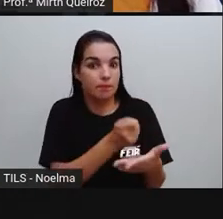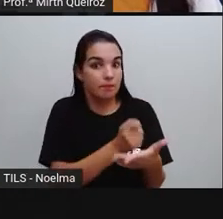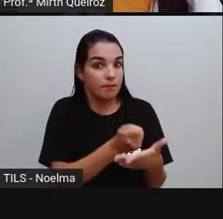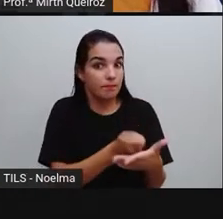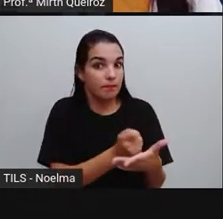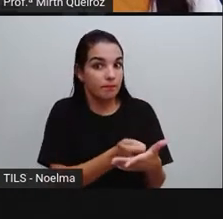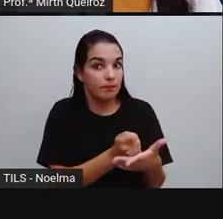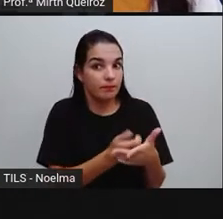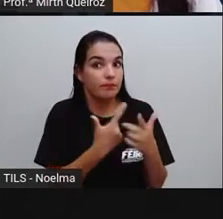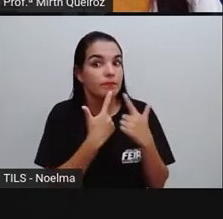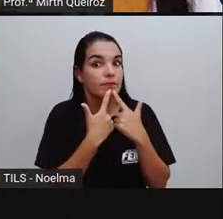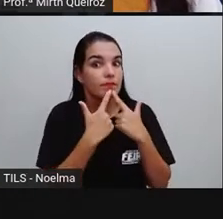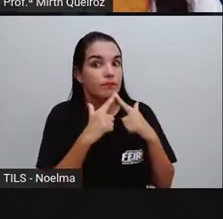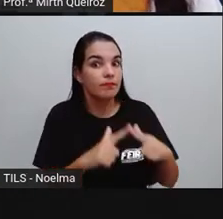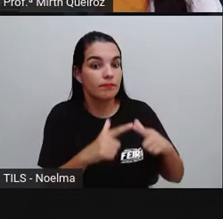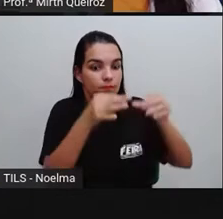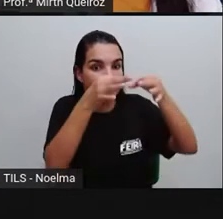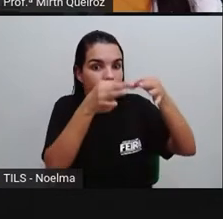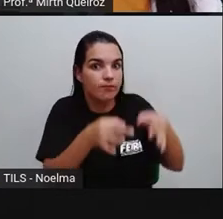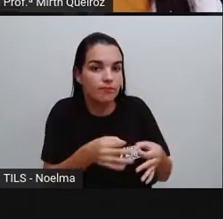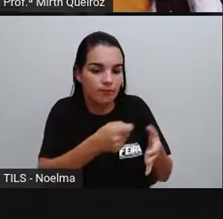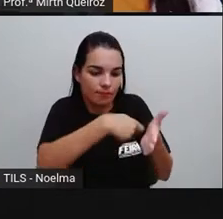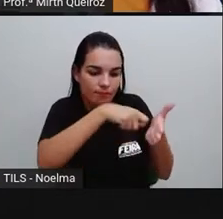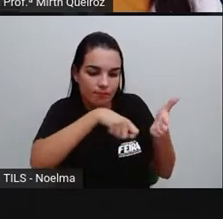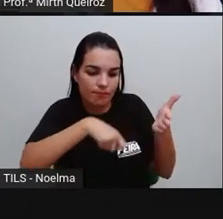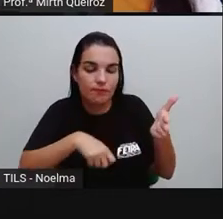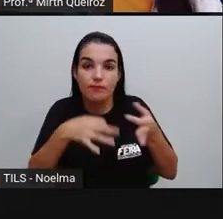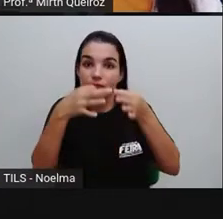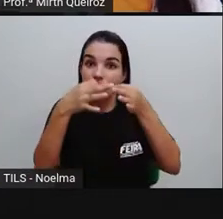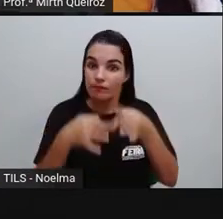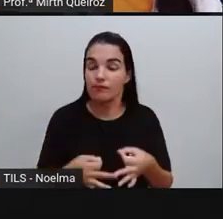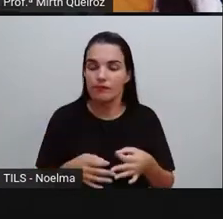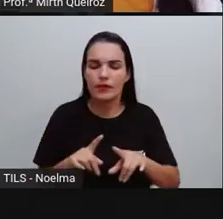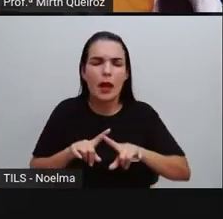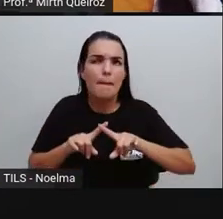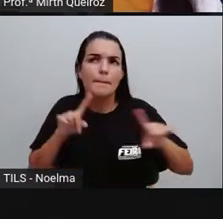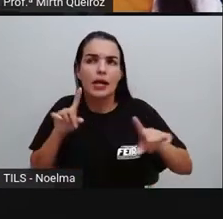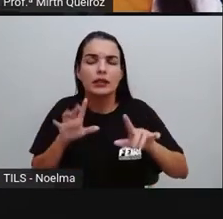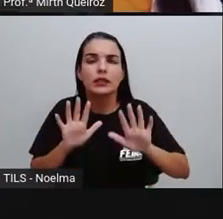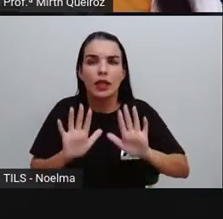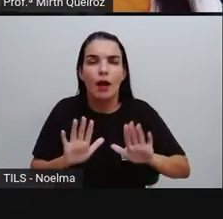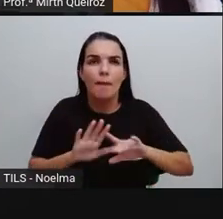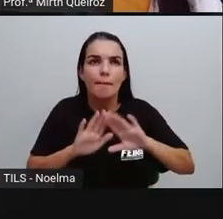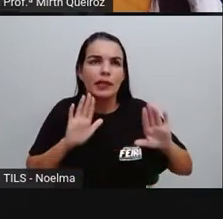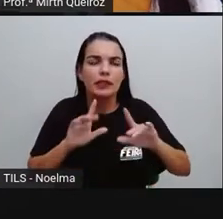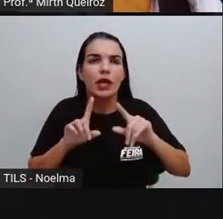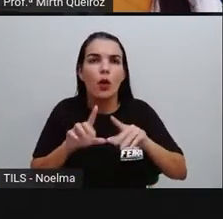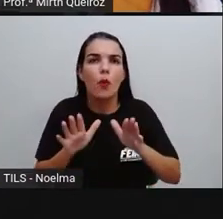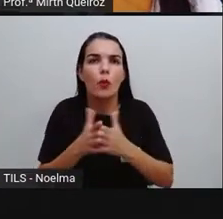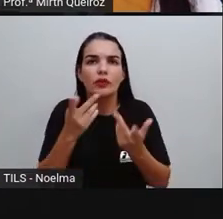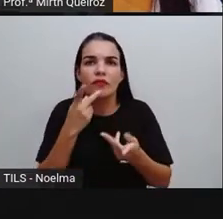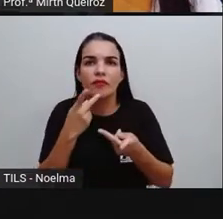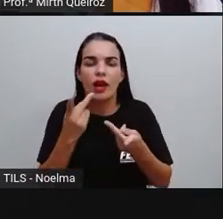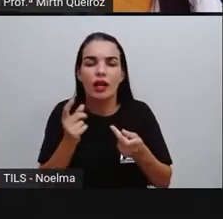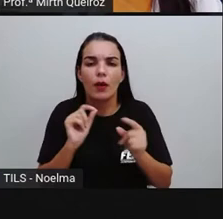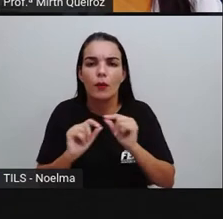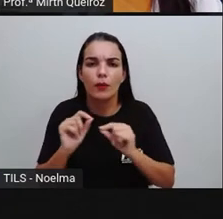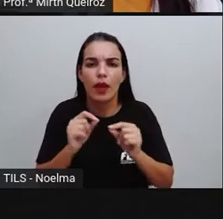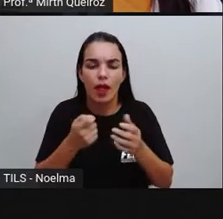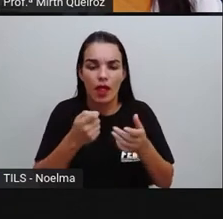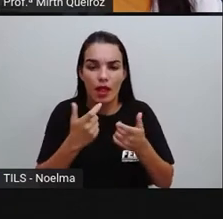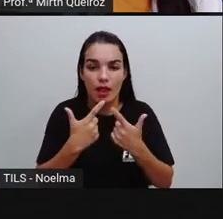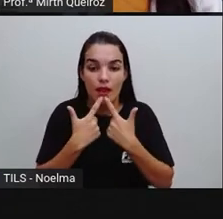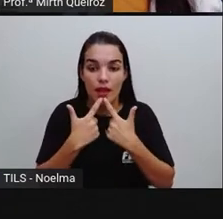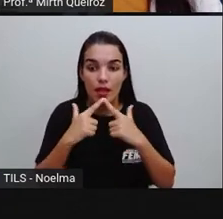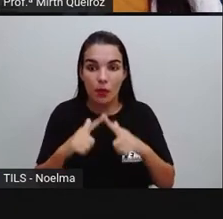tipo de linguagem, né? Essa linguagem formal. Só que quando a gente fala sobre linguagem formal, não significa que deve ser uma